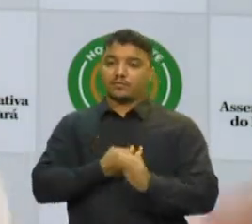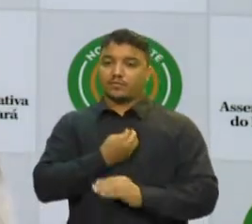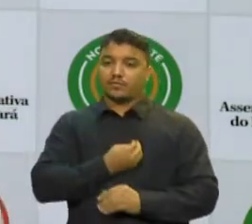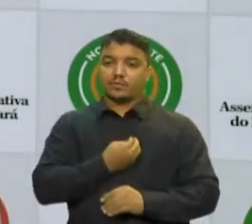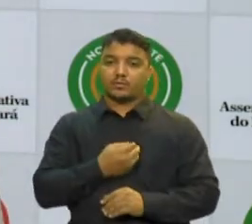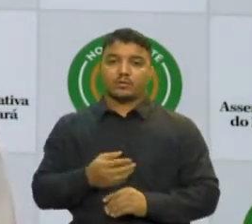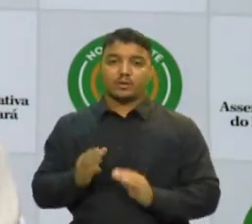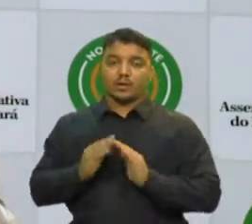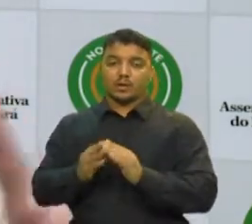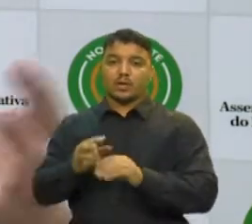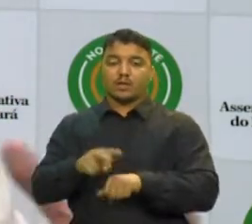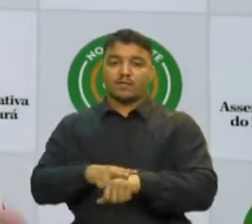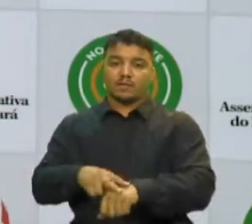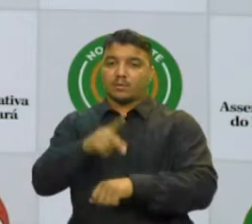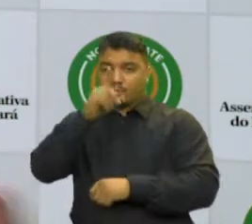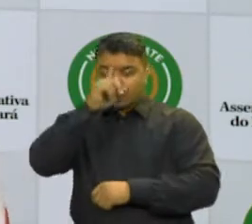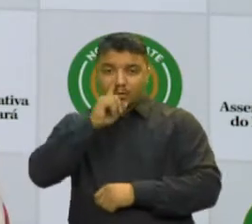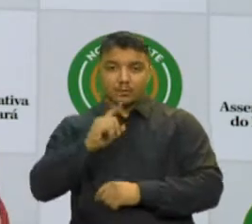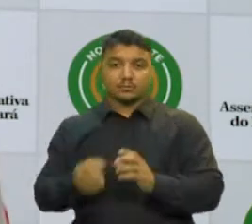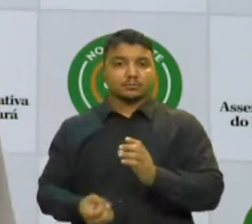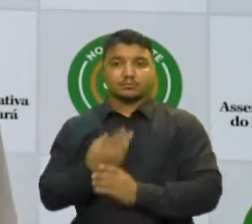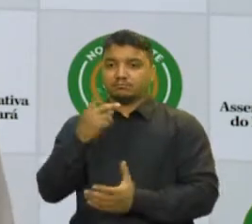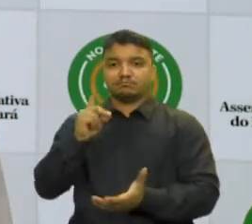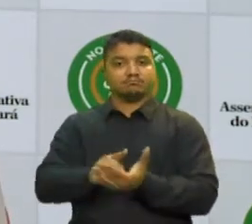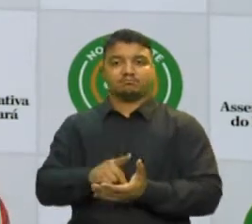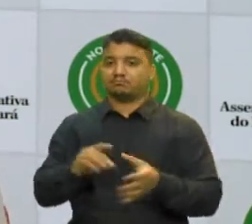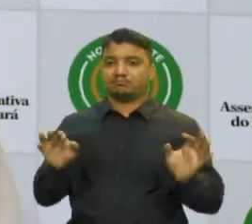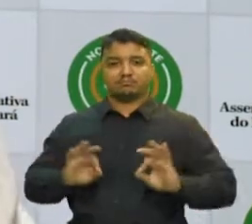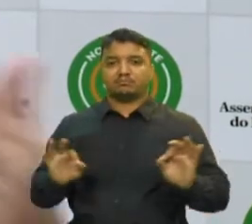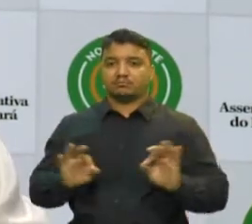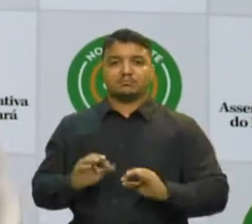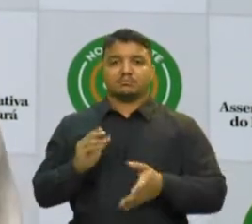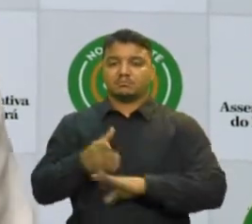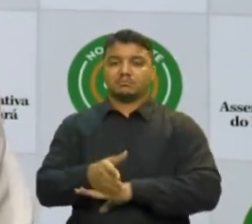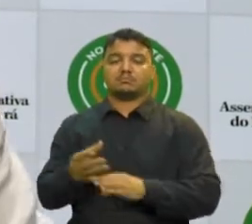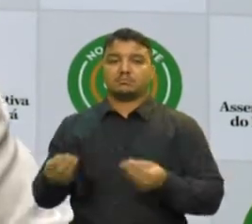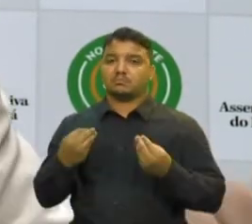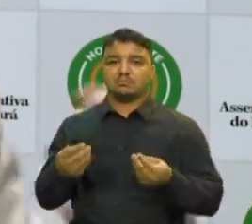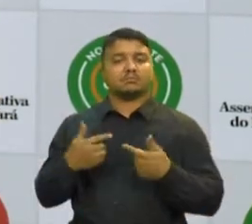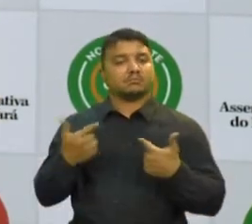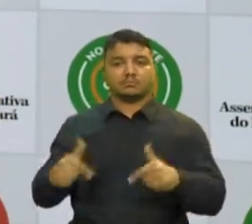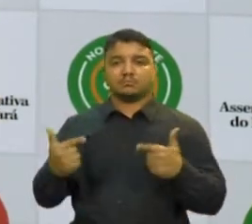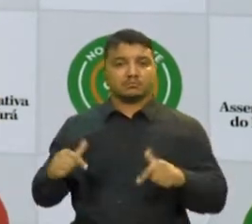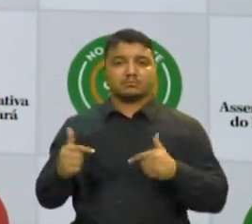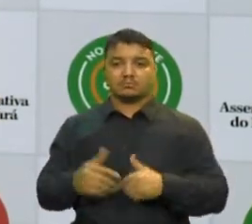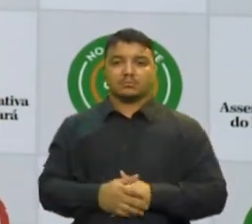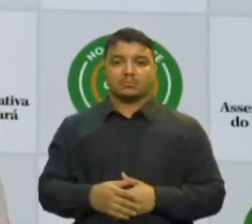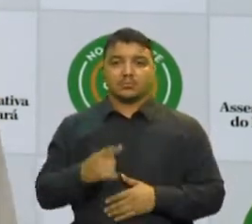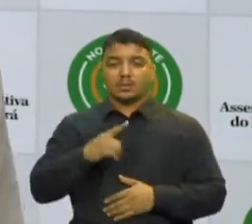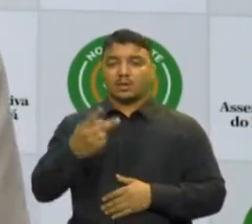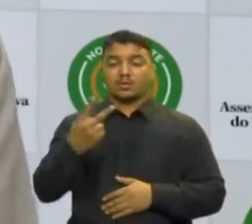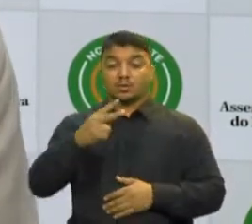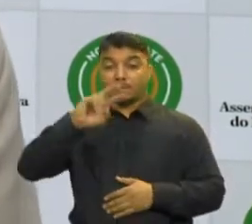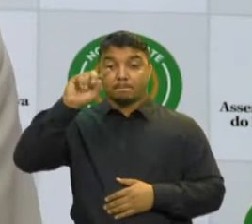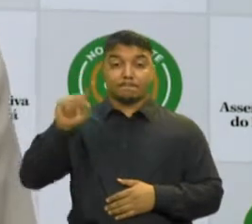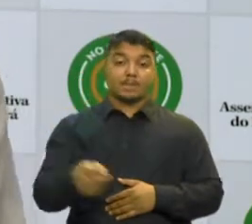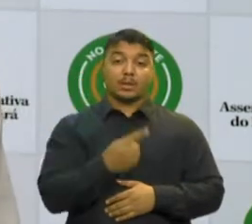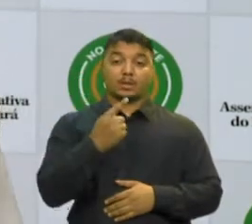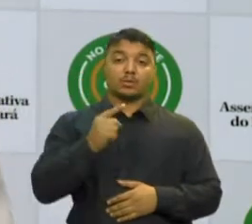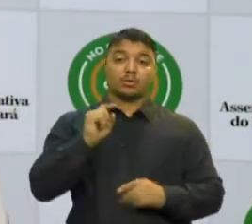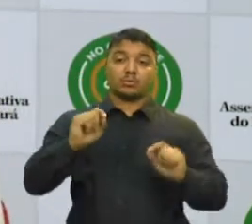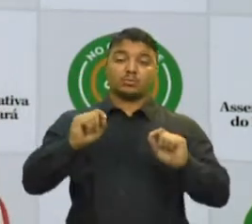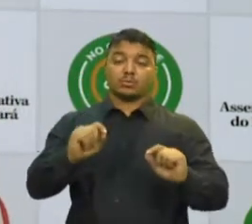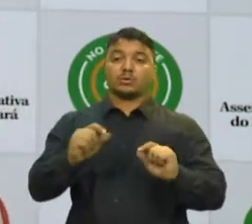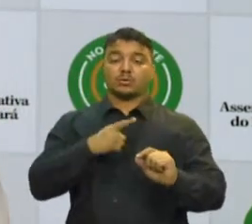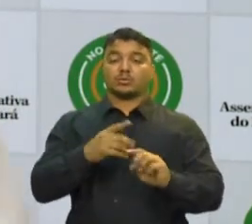e Amarela não foi criado de fato, ele não disse a que veio Não há, há mais de 2 milhões na